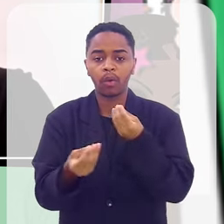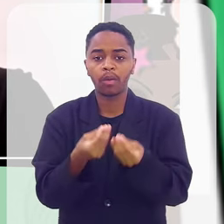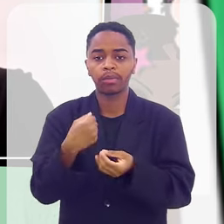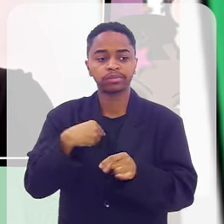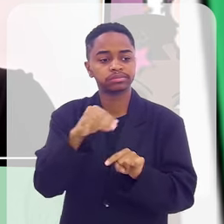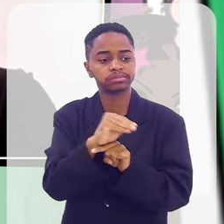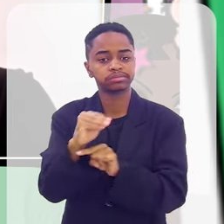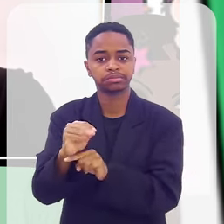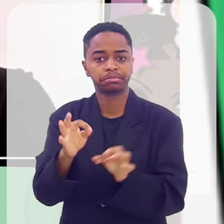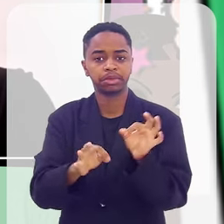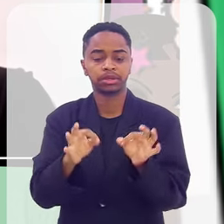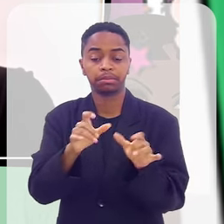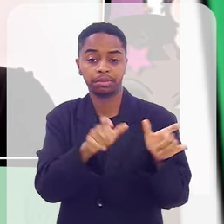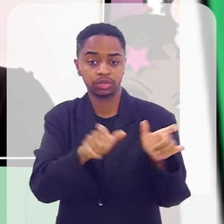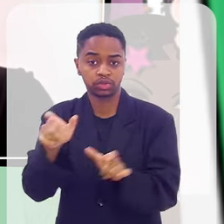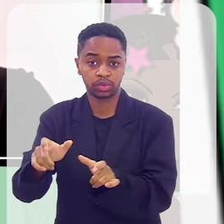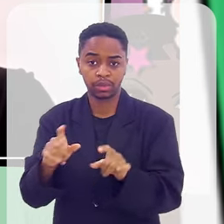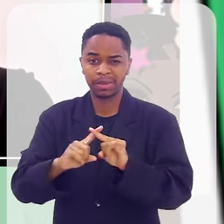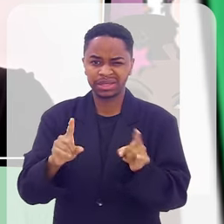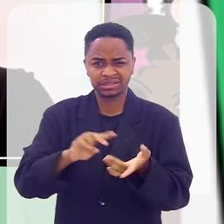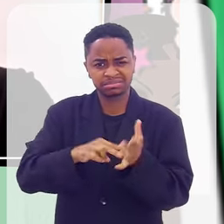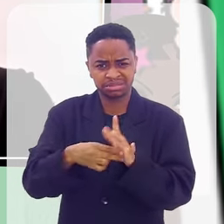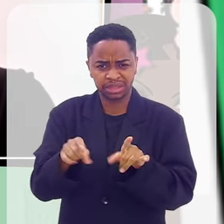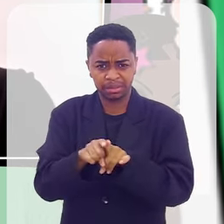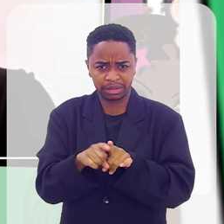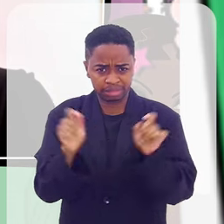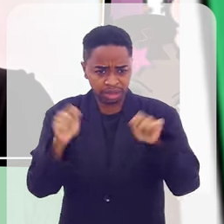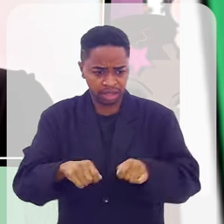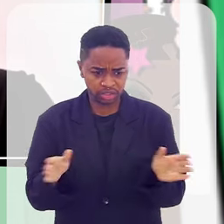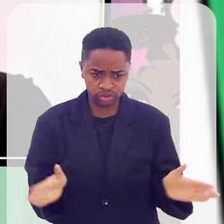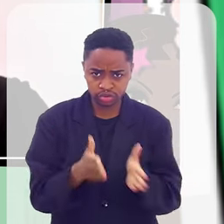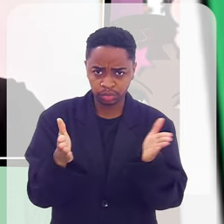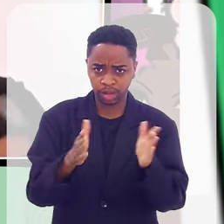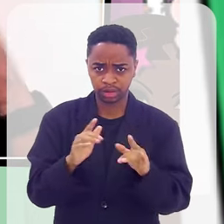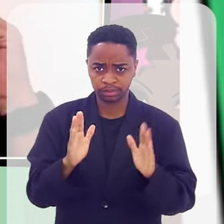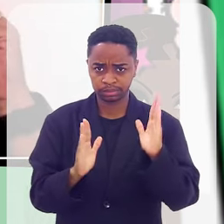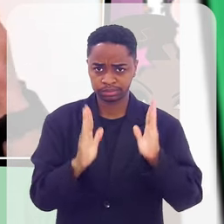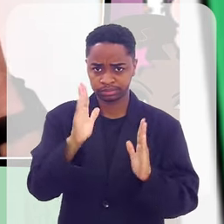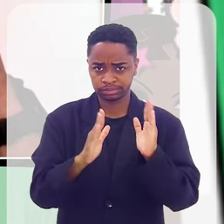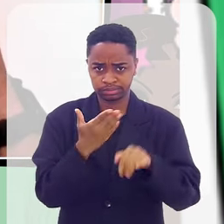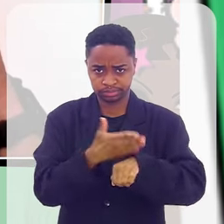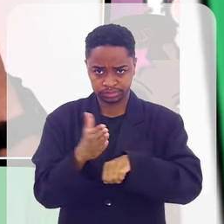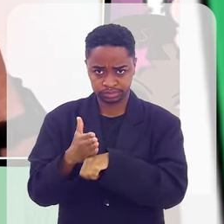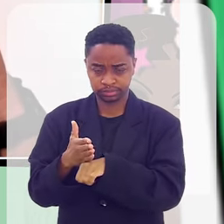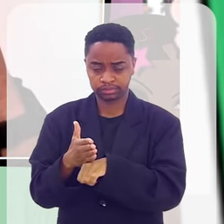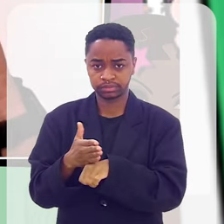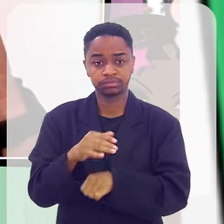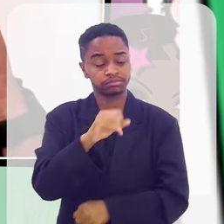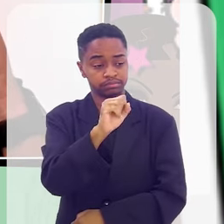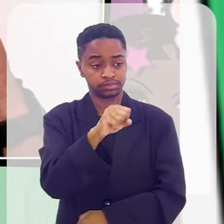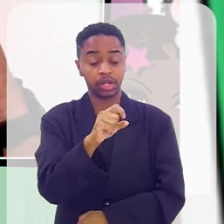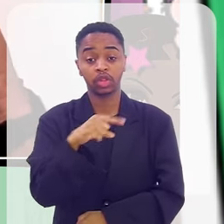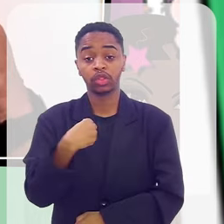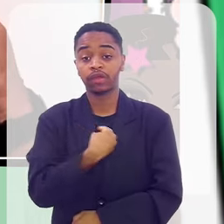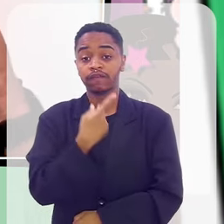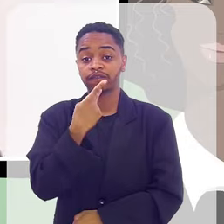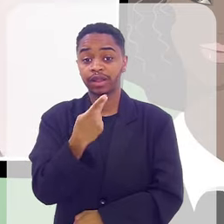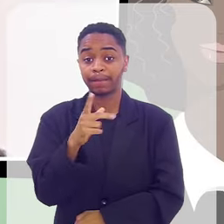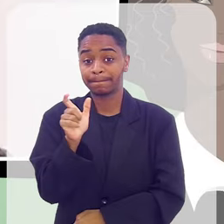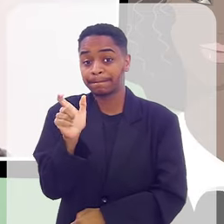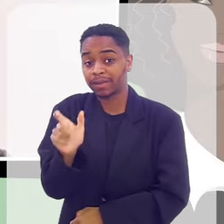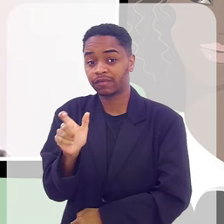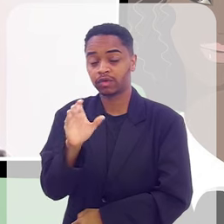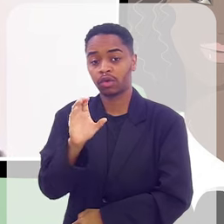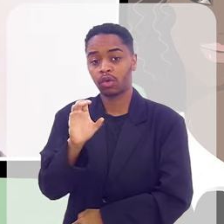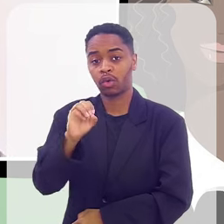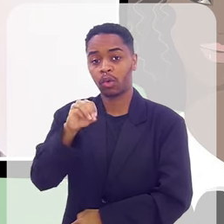cuidar de alguém? Isso também é estimulado nesse treinamento dos voluntários? Quando a gente fala compaixão,